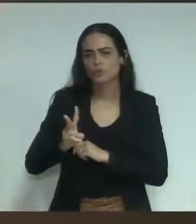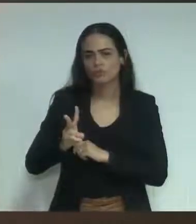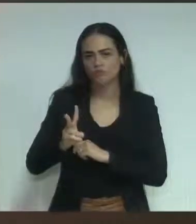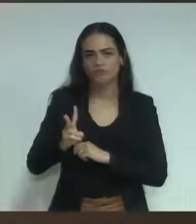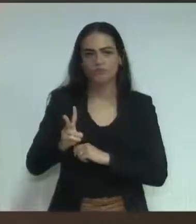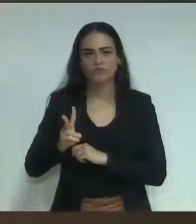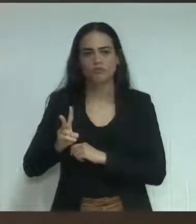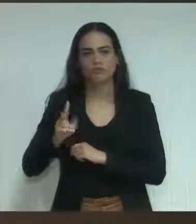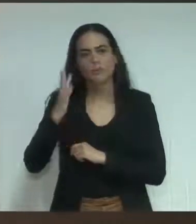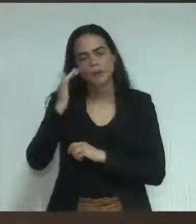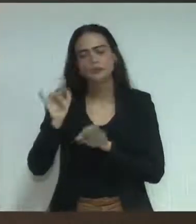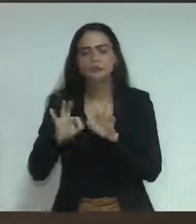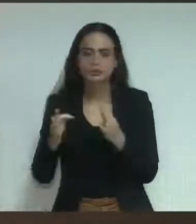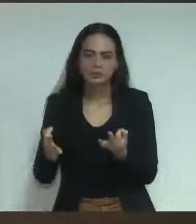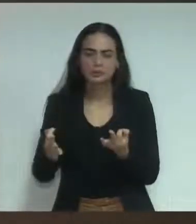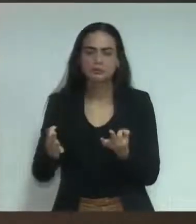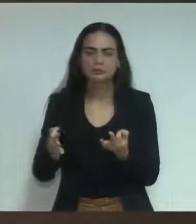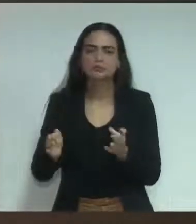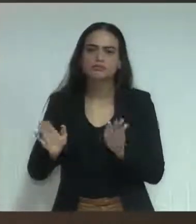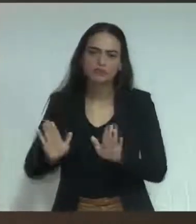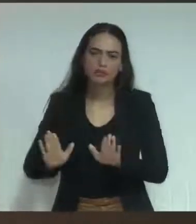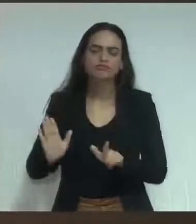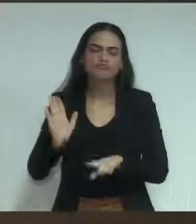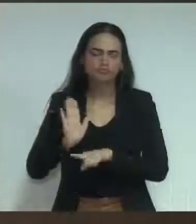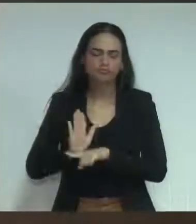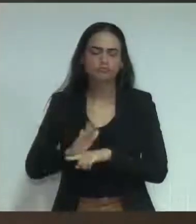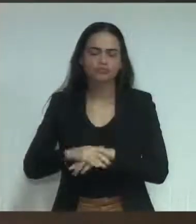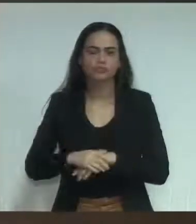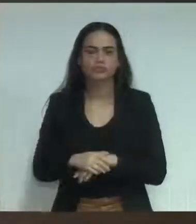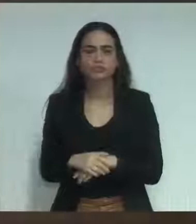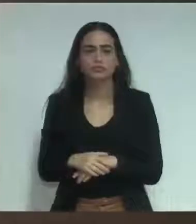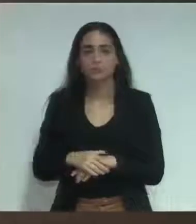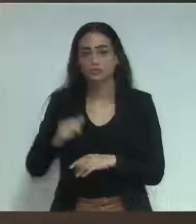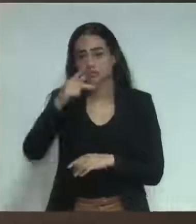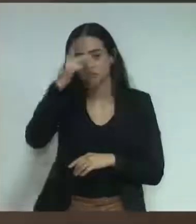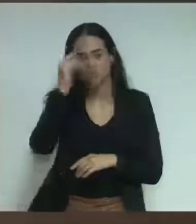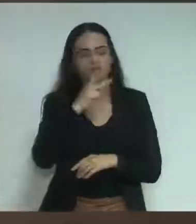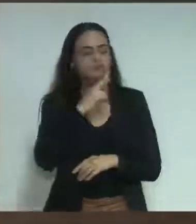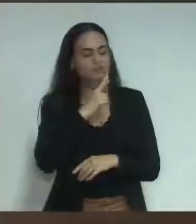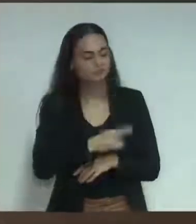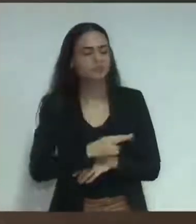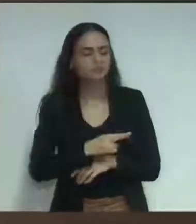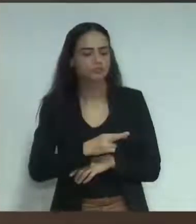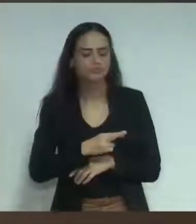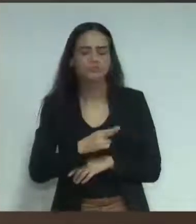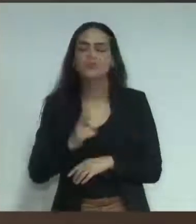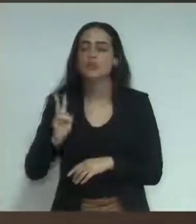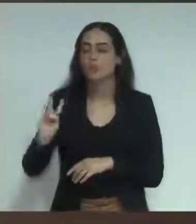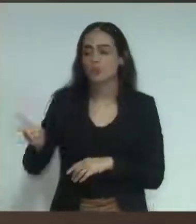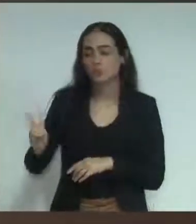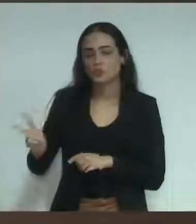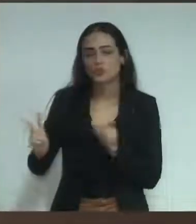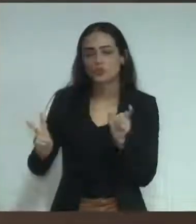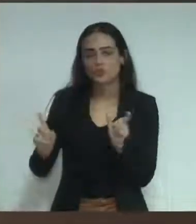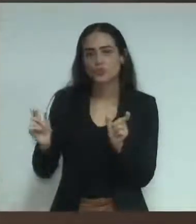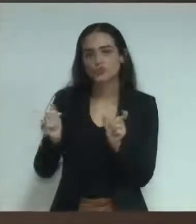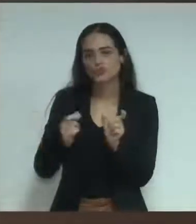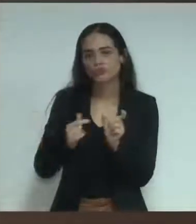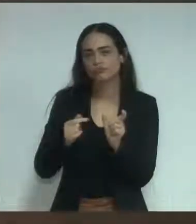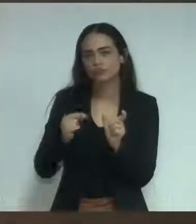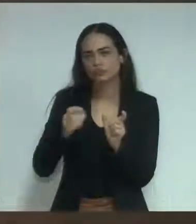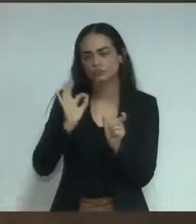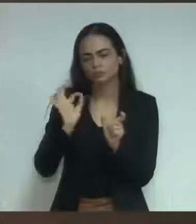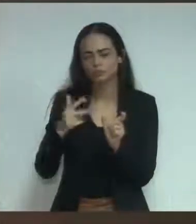Então, o que nos respondeu dizendo que irá manter este valor, então fica o nosso cumprimento